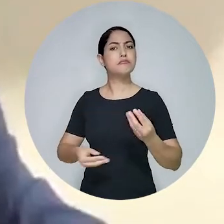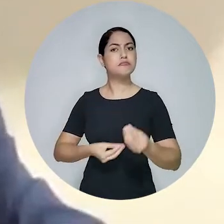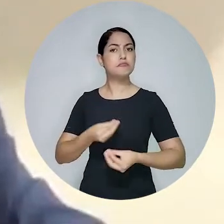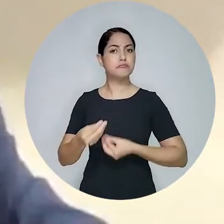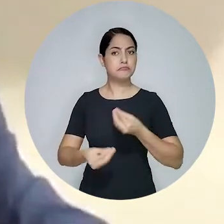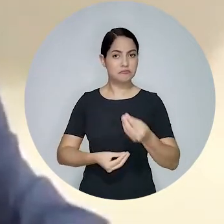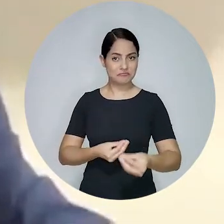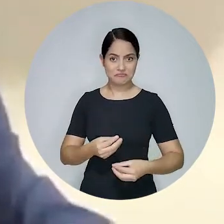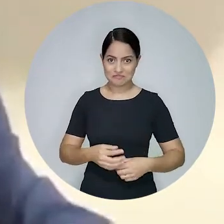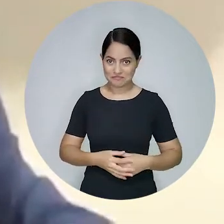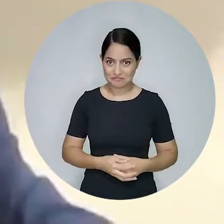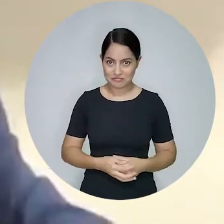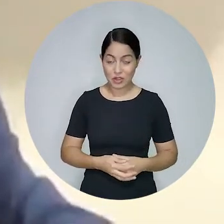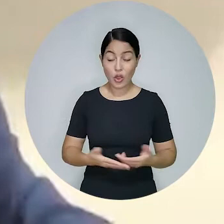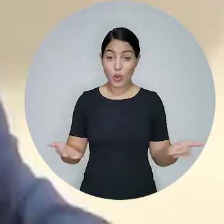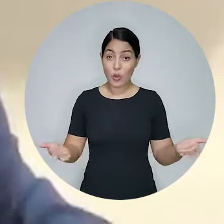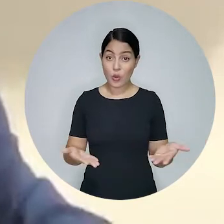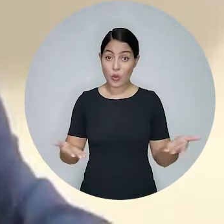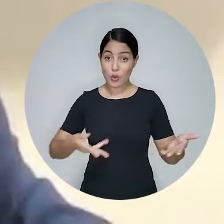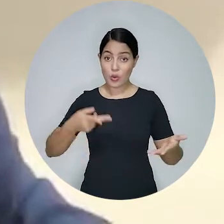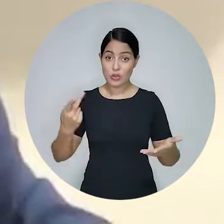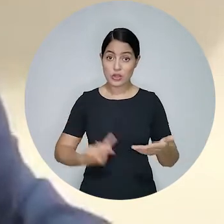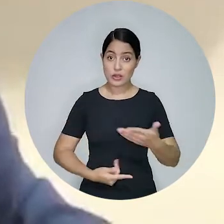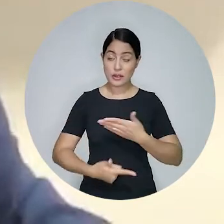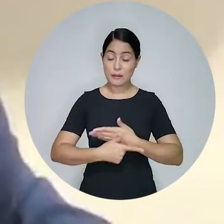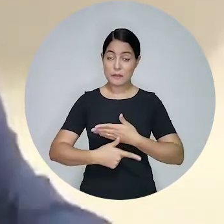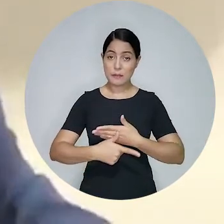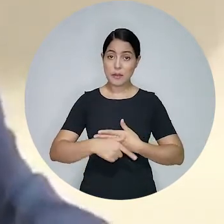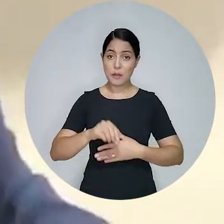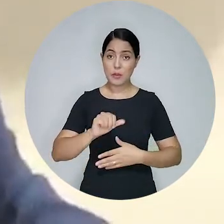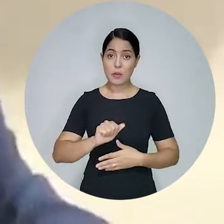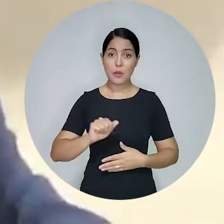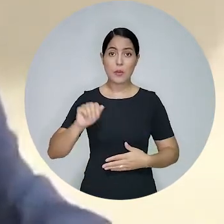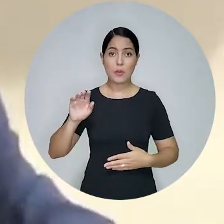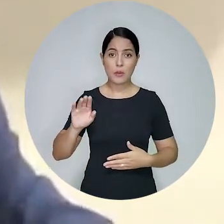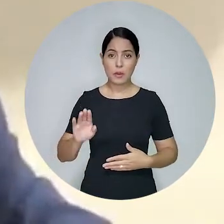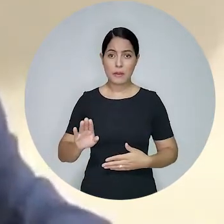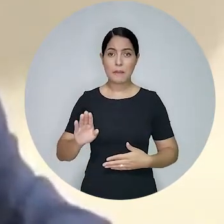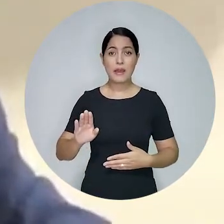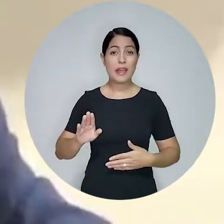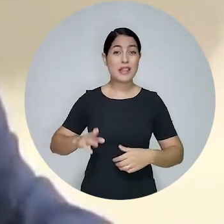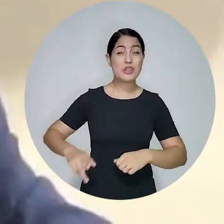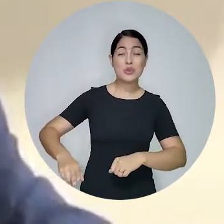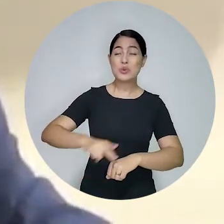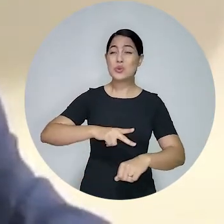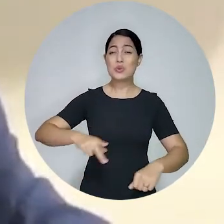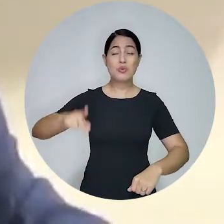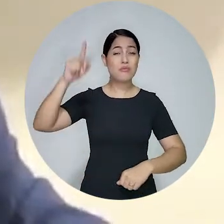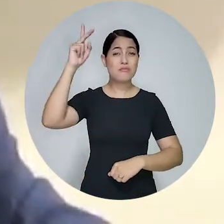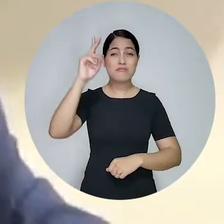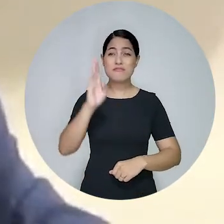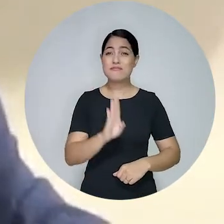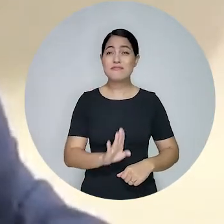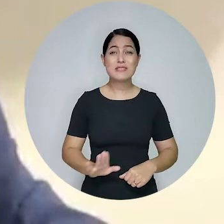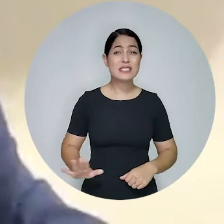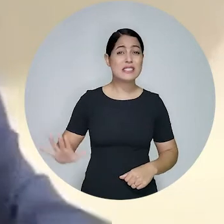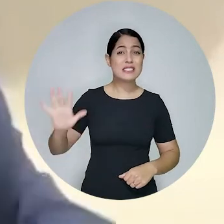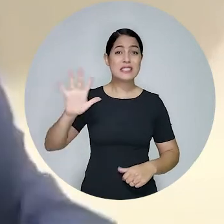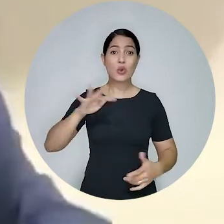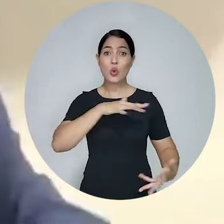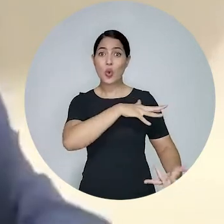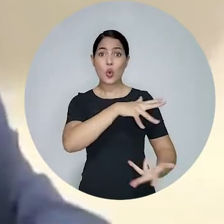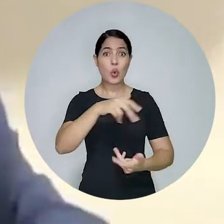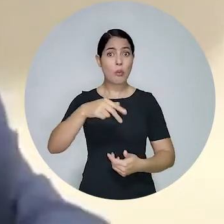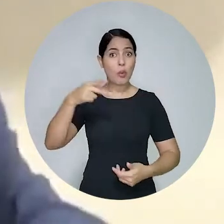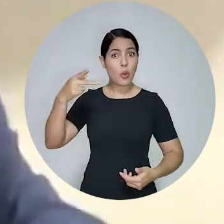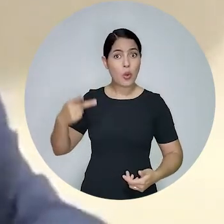jurídicos. Registre-se que nós somos hoje o país que, proporcionalmente, possui o maior número de cursos de direito do mundo. E